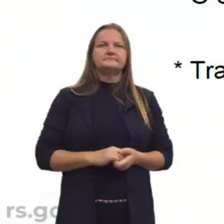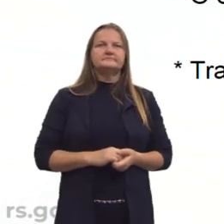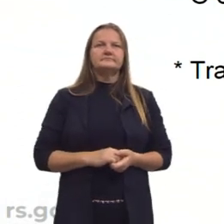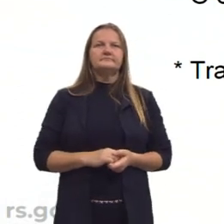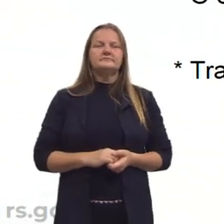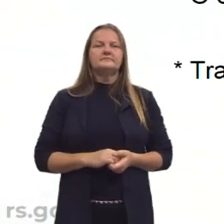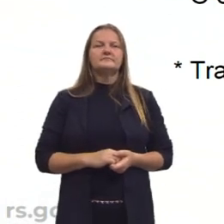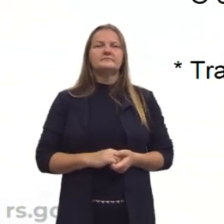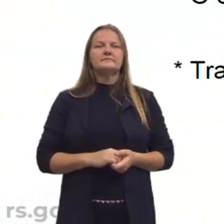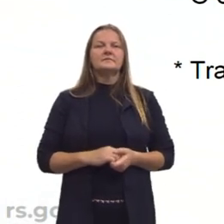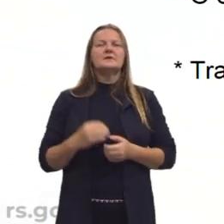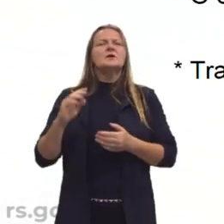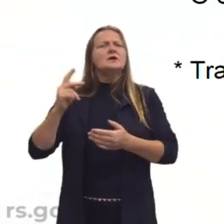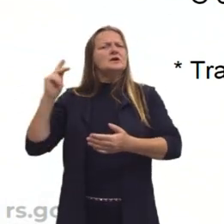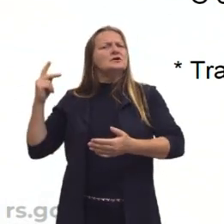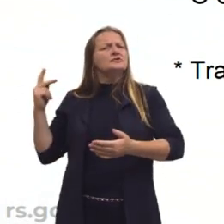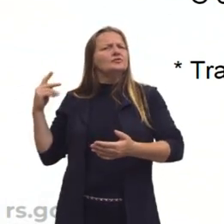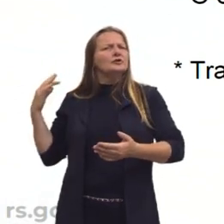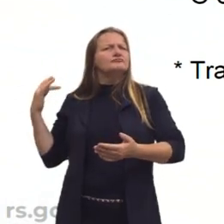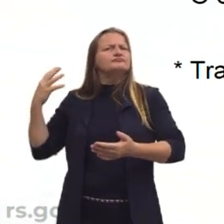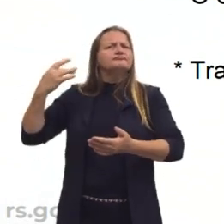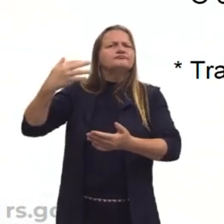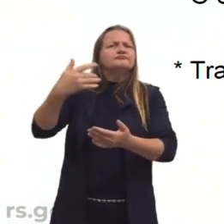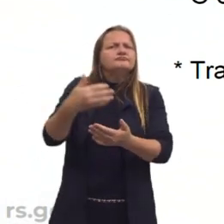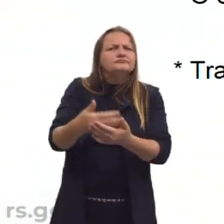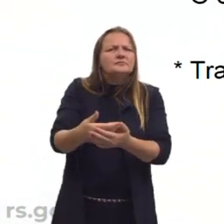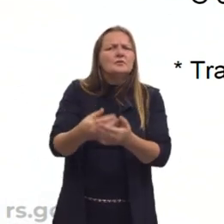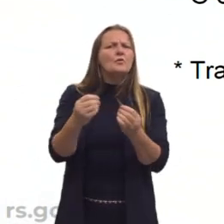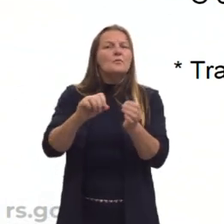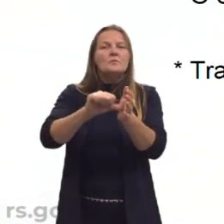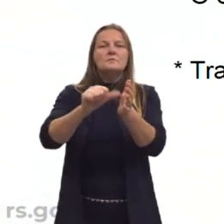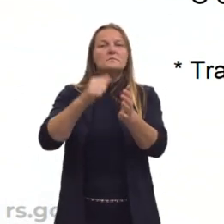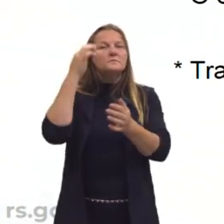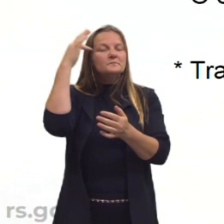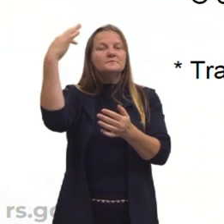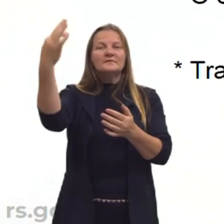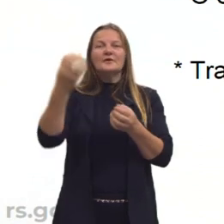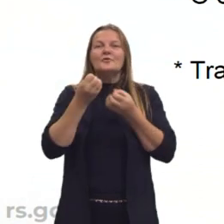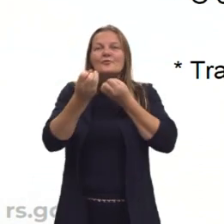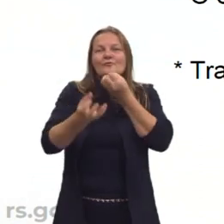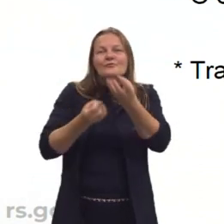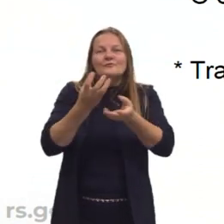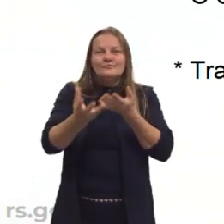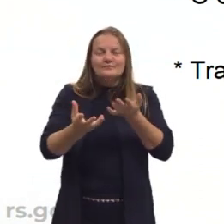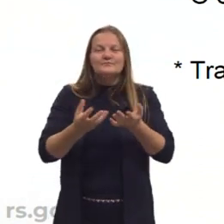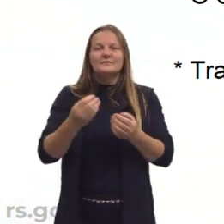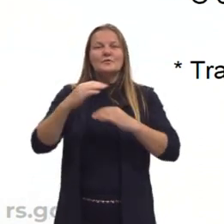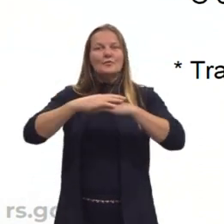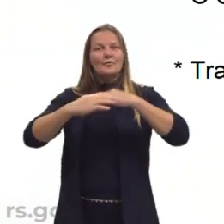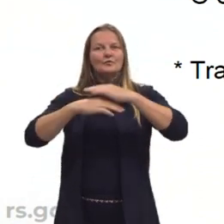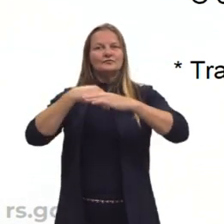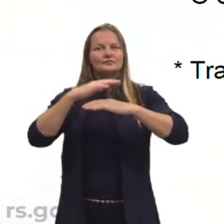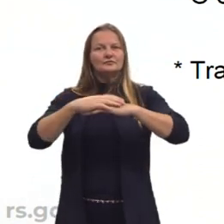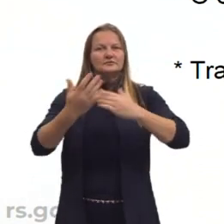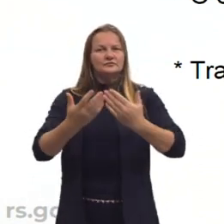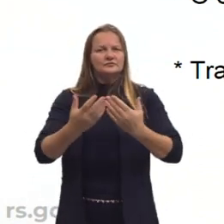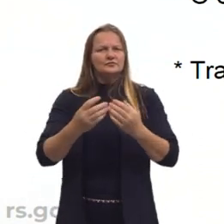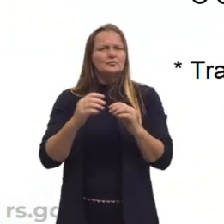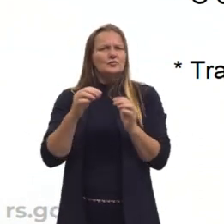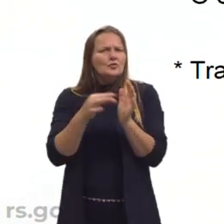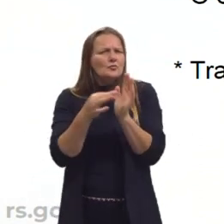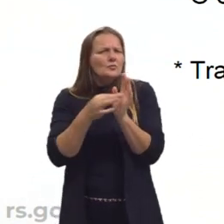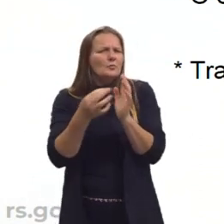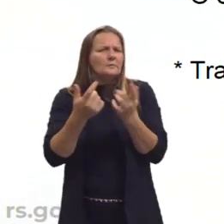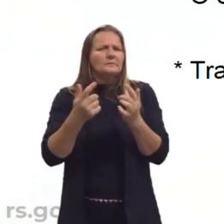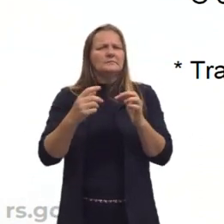Vamos ver no decorrer da história, os primeiros filósofos, como eles vão relatar, enfim, como eles vão construir essas questões